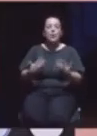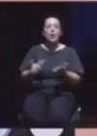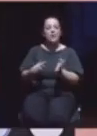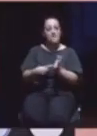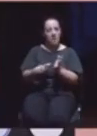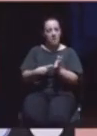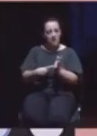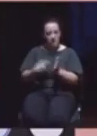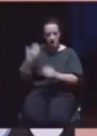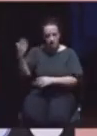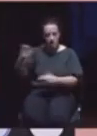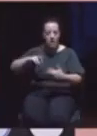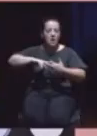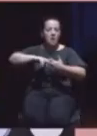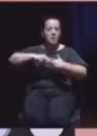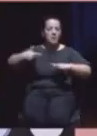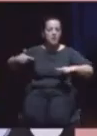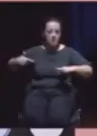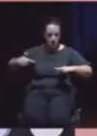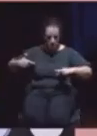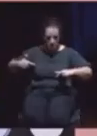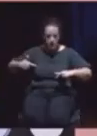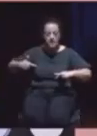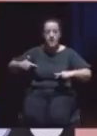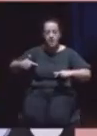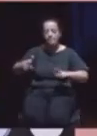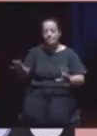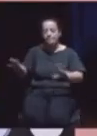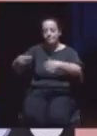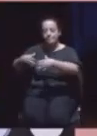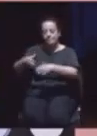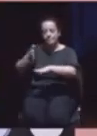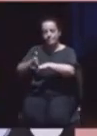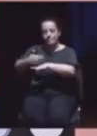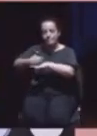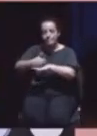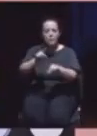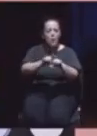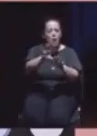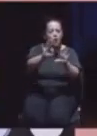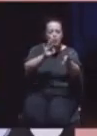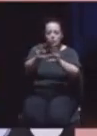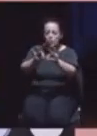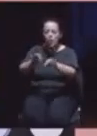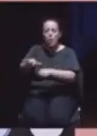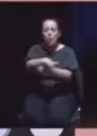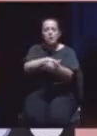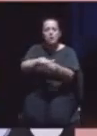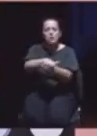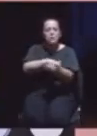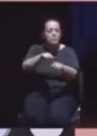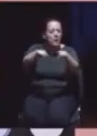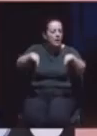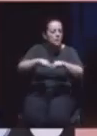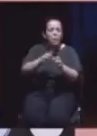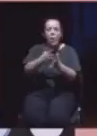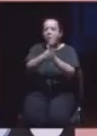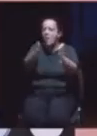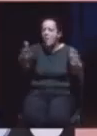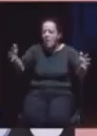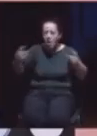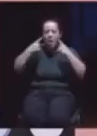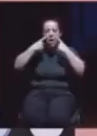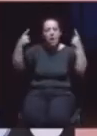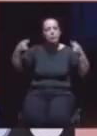seguir as sugestões da Comissão de Toponímia, selecionando os lugares melhor adaptados para sinalizar em espaço